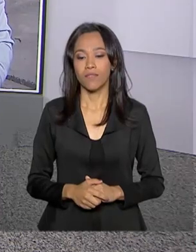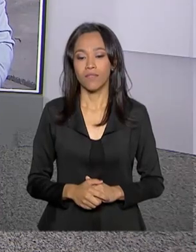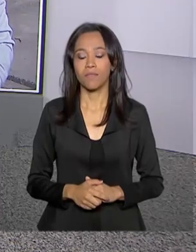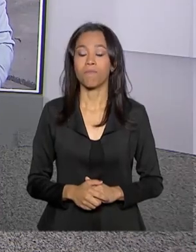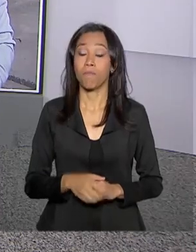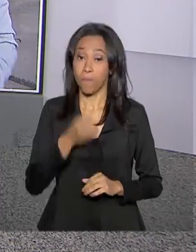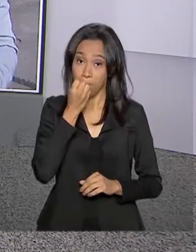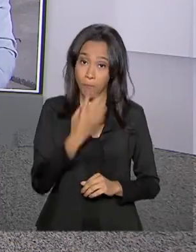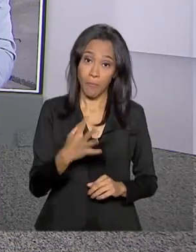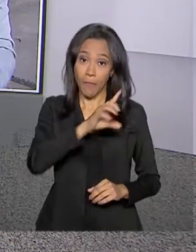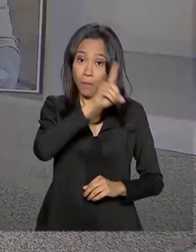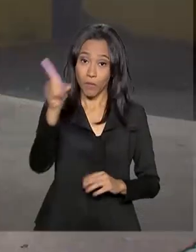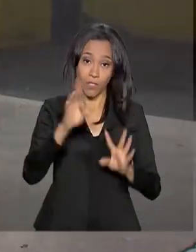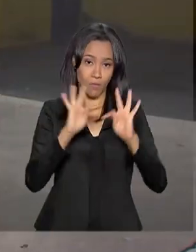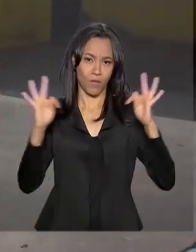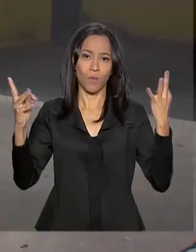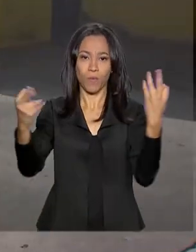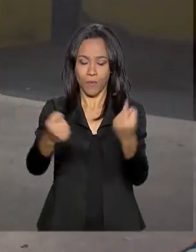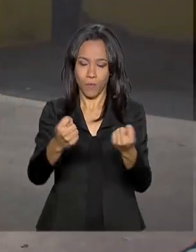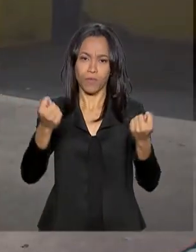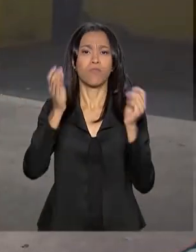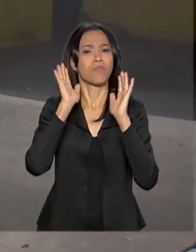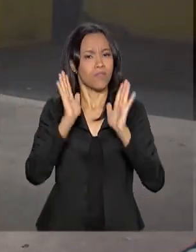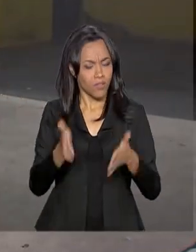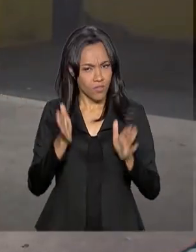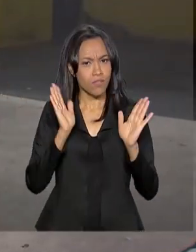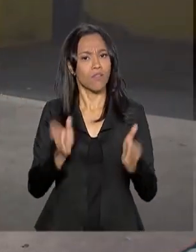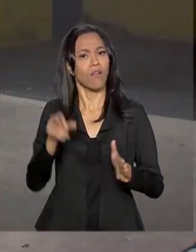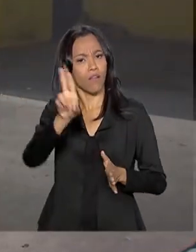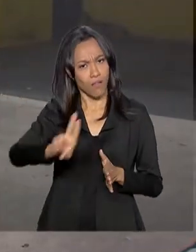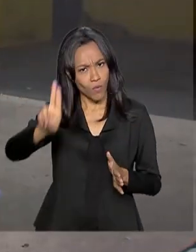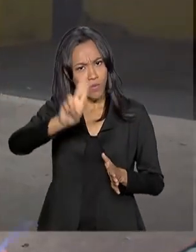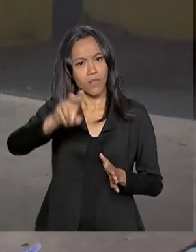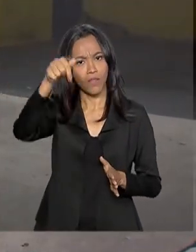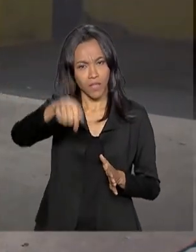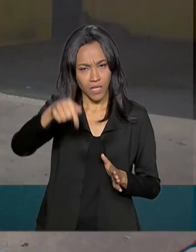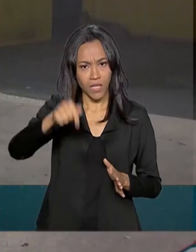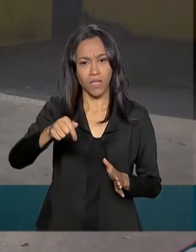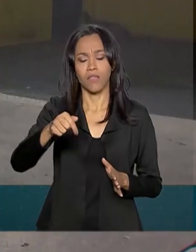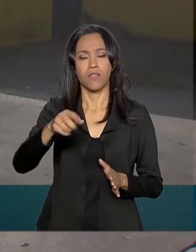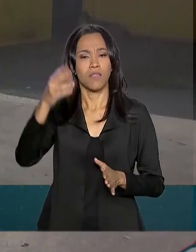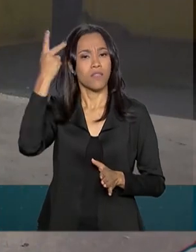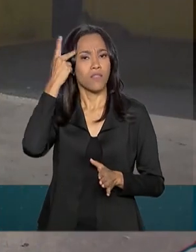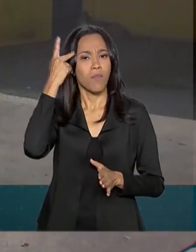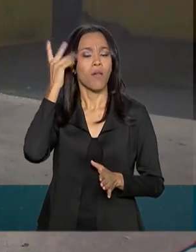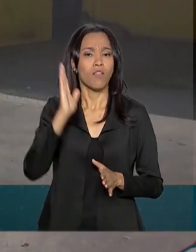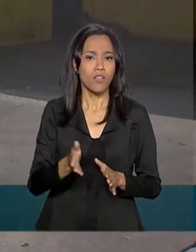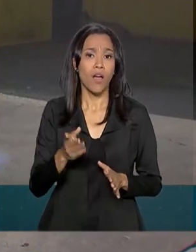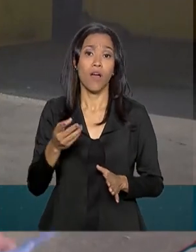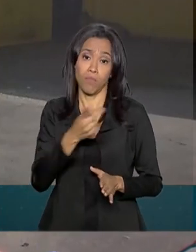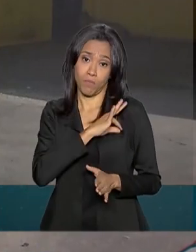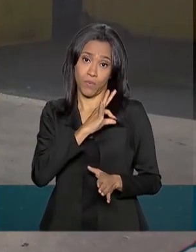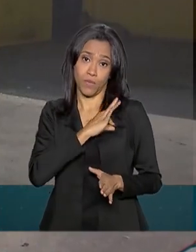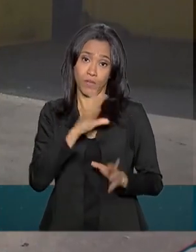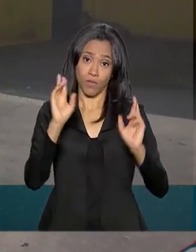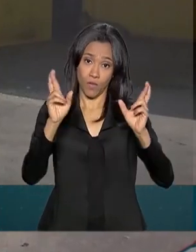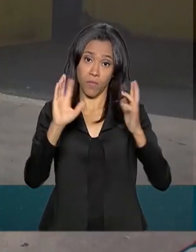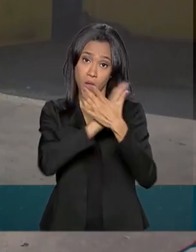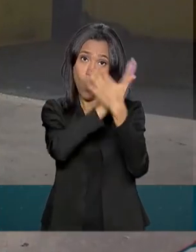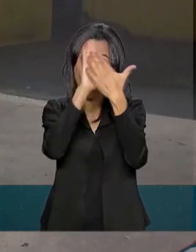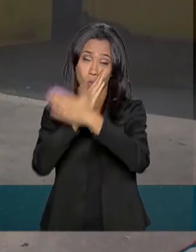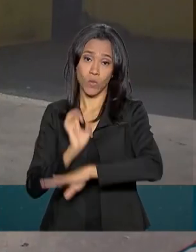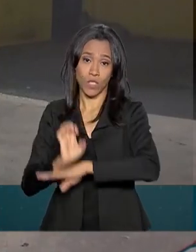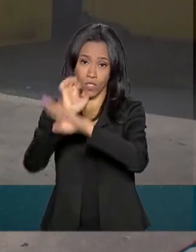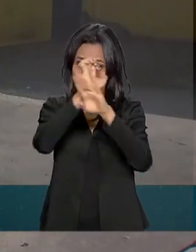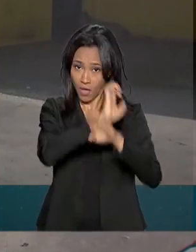Bom dia, Carla, para você. Bom dia para todo mundo. Já está sendo usado aqui em São Paulo, sim. A Polícia Rodoviária já usava esse equipamento em alguns estados, mas a